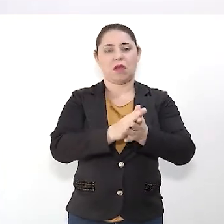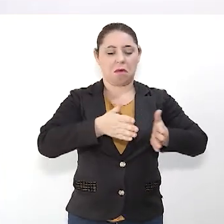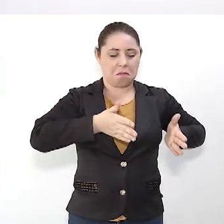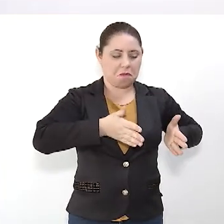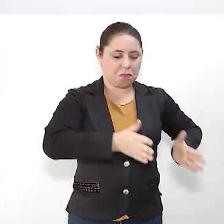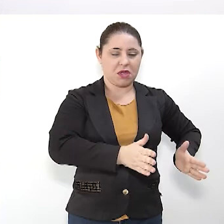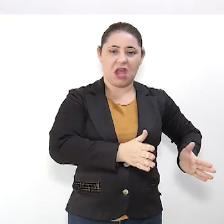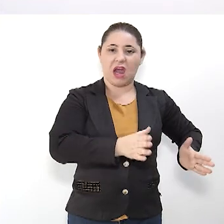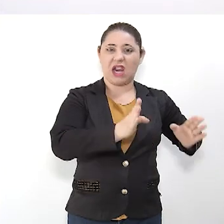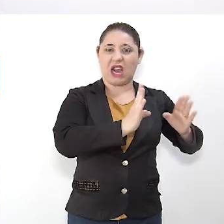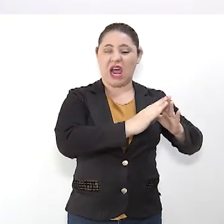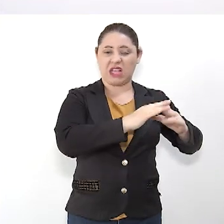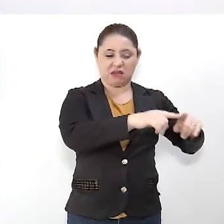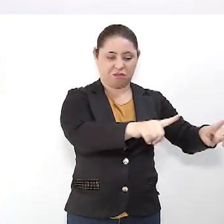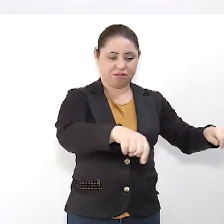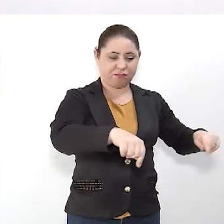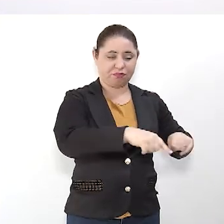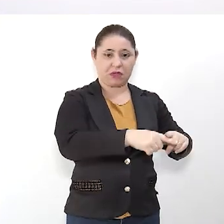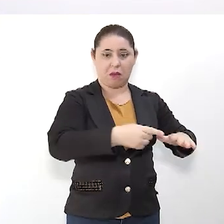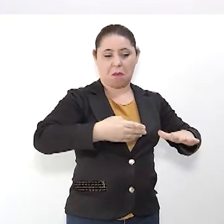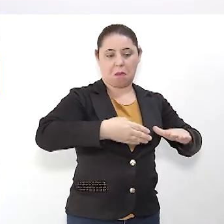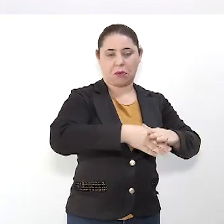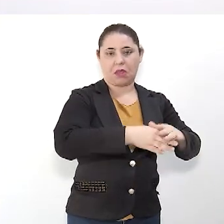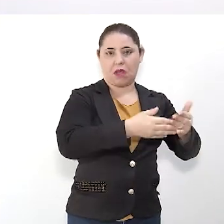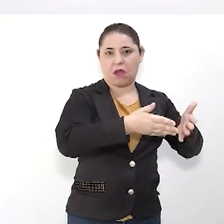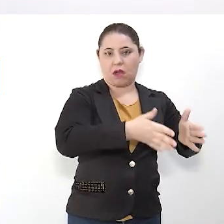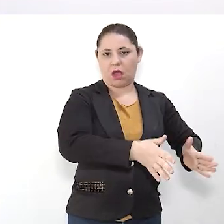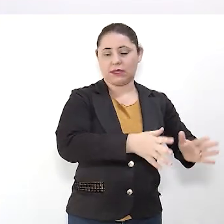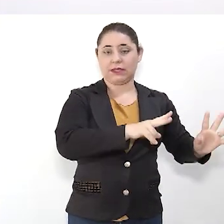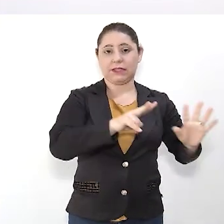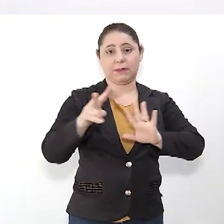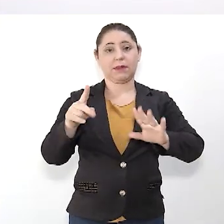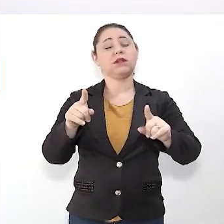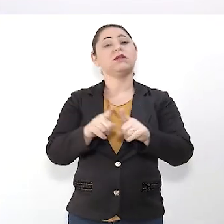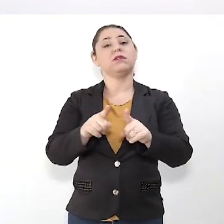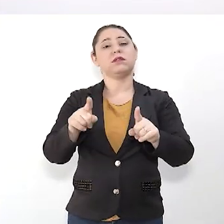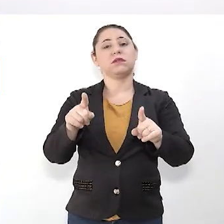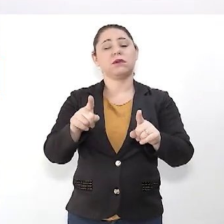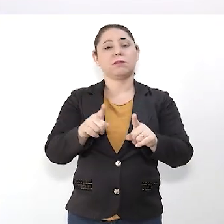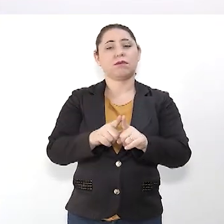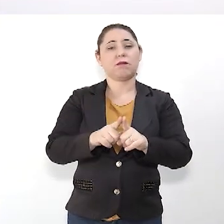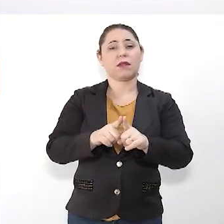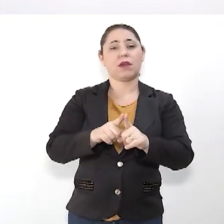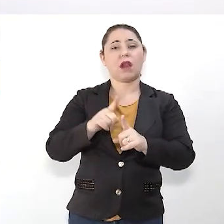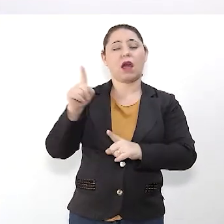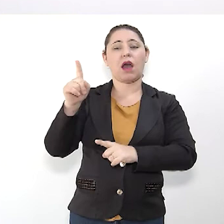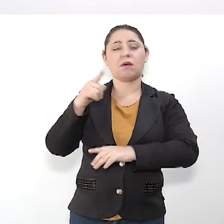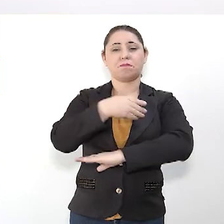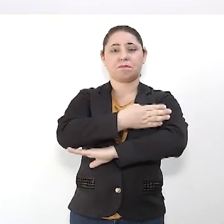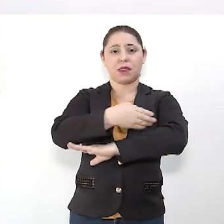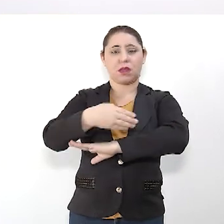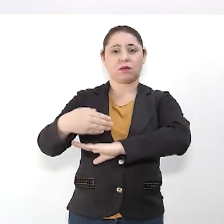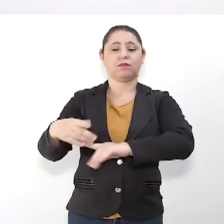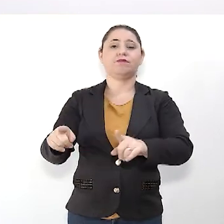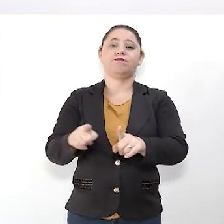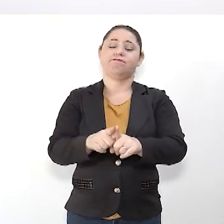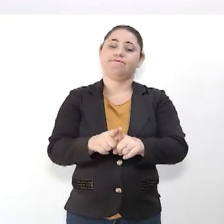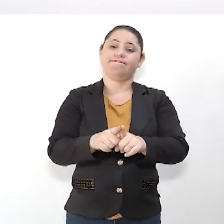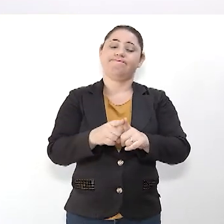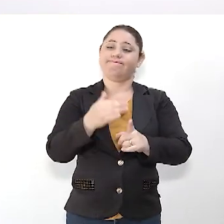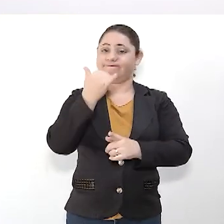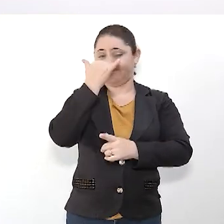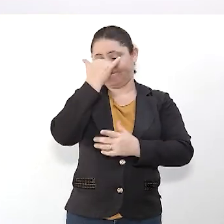esposa, né? Enterrando inclusive no quintal da sua casa, que também foi essa semana lá